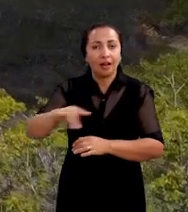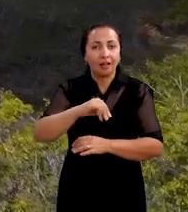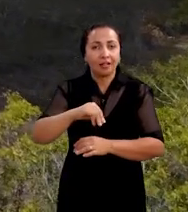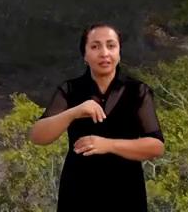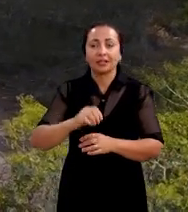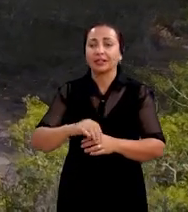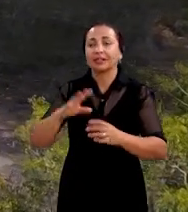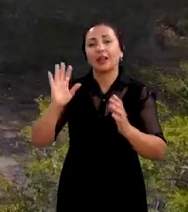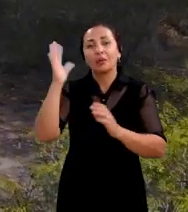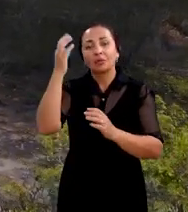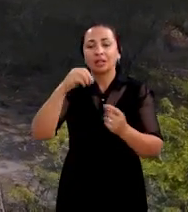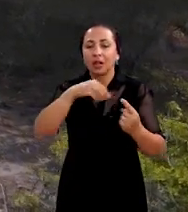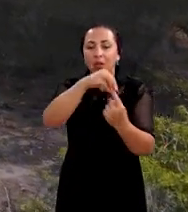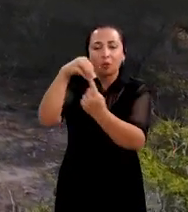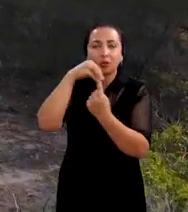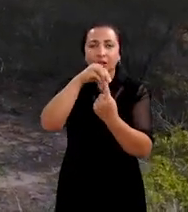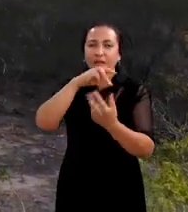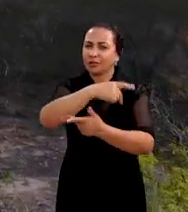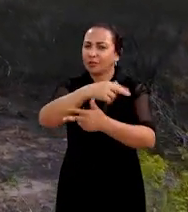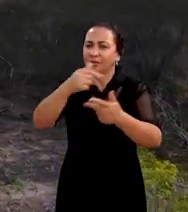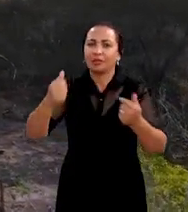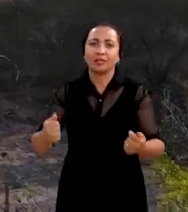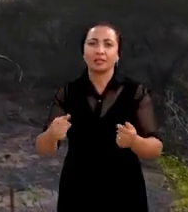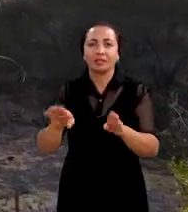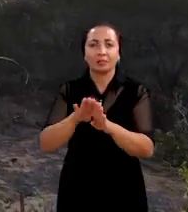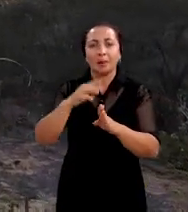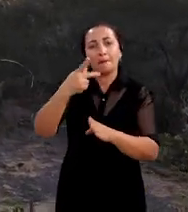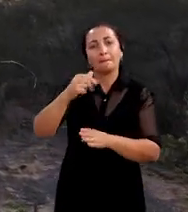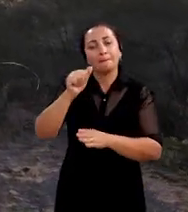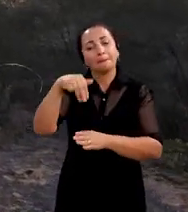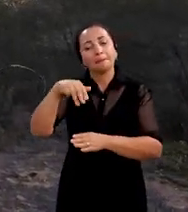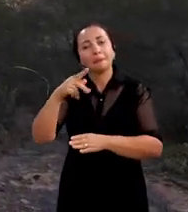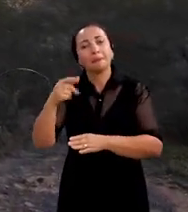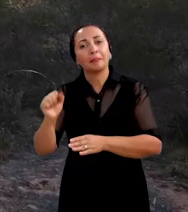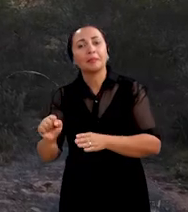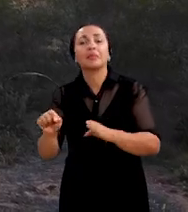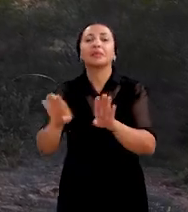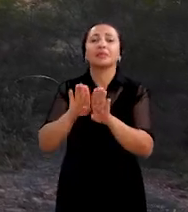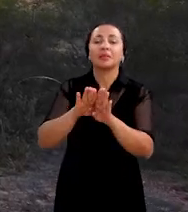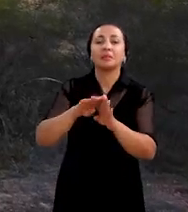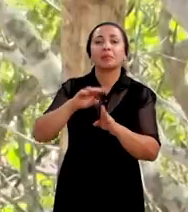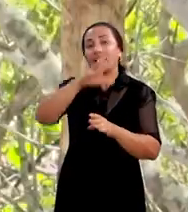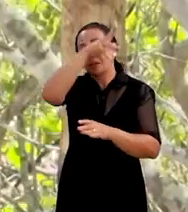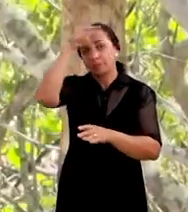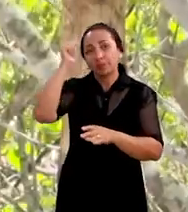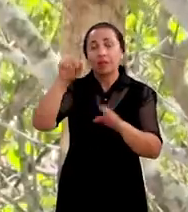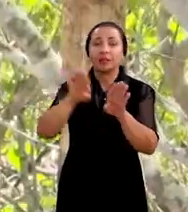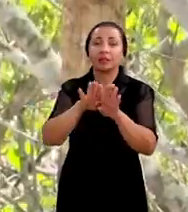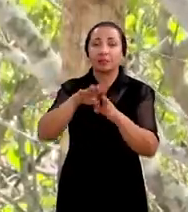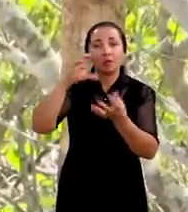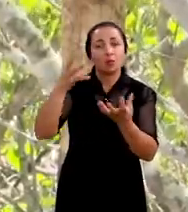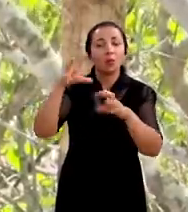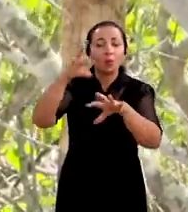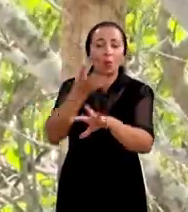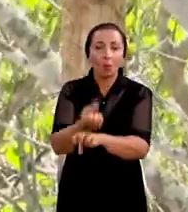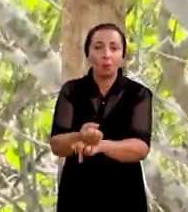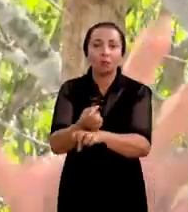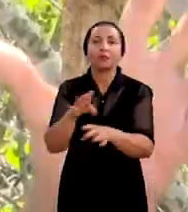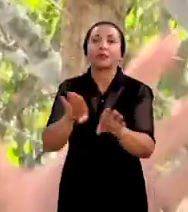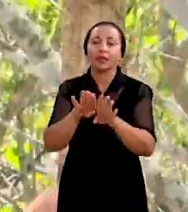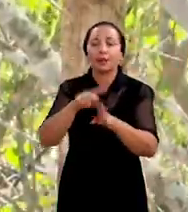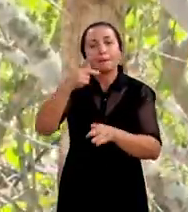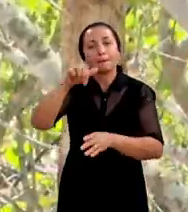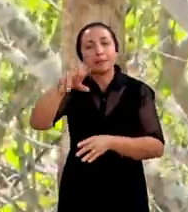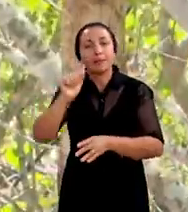acontecendo em várias unidades de conservação na Caatinga, no Pampas e no Pantanal. O projeto em que a gente está